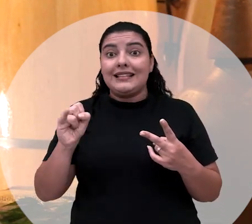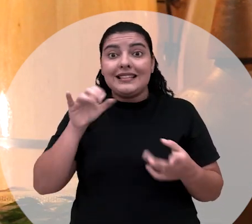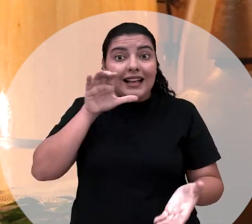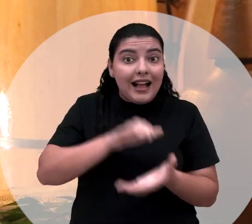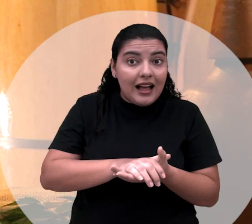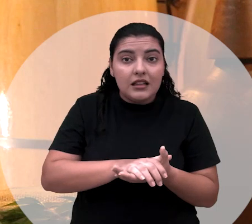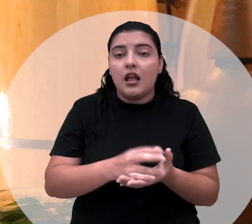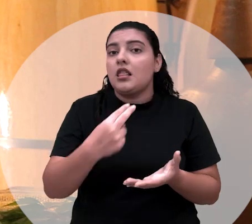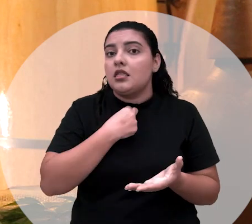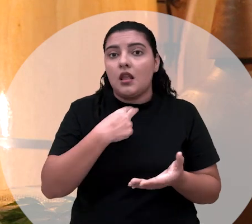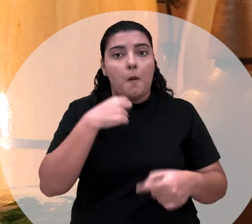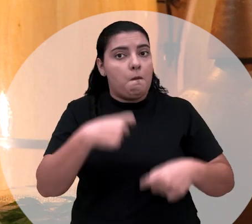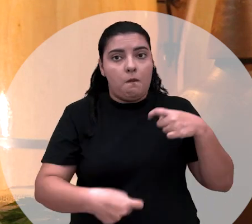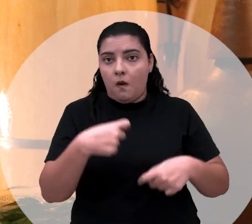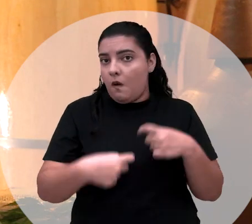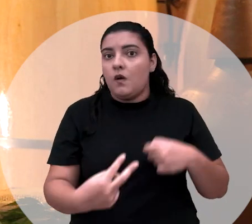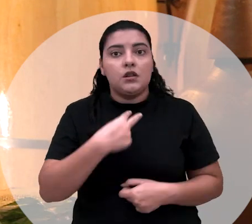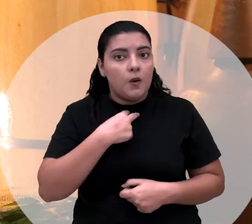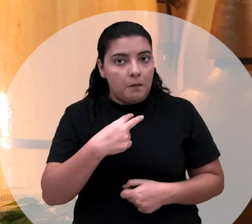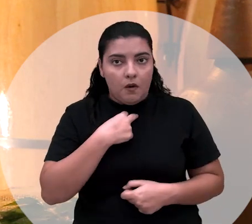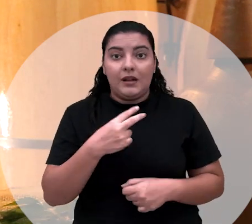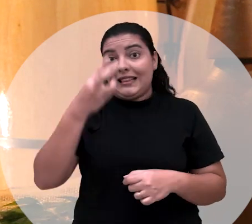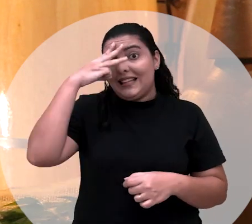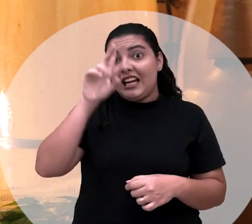casado, ele não mantém, né? Relação de nenhuma.